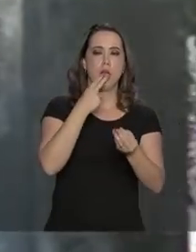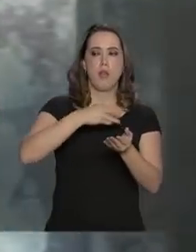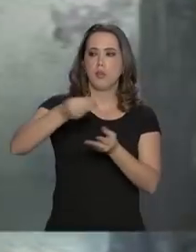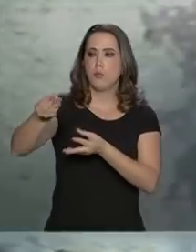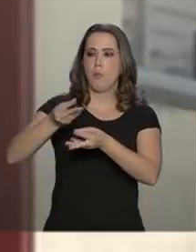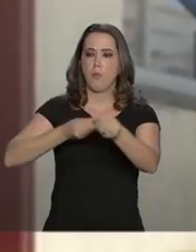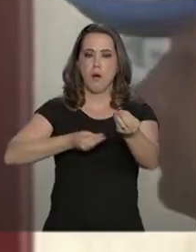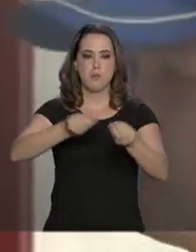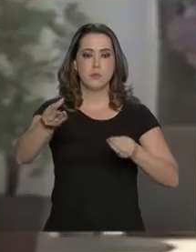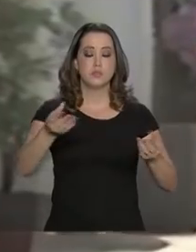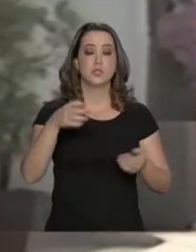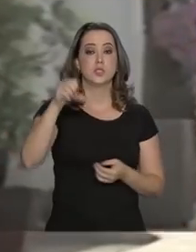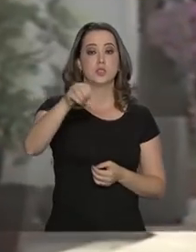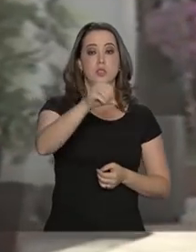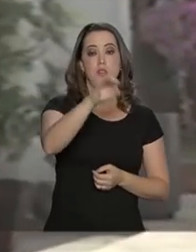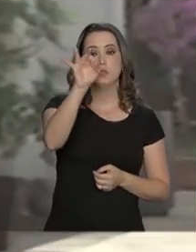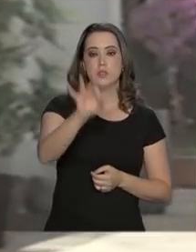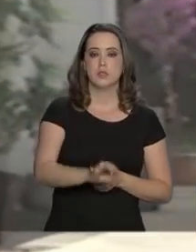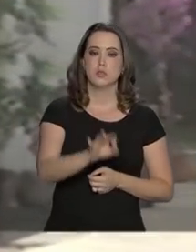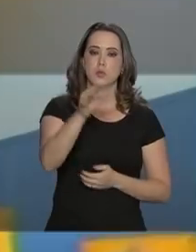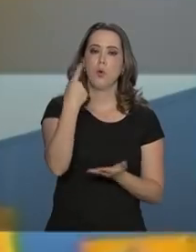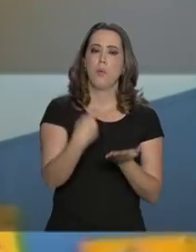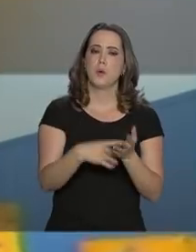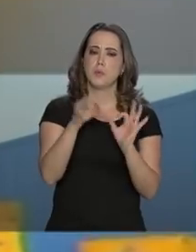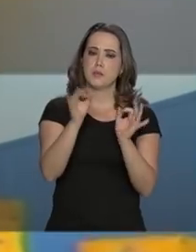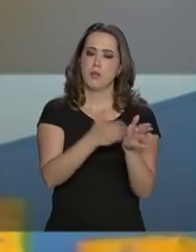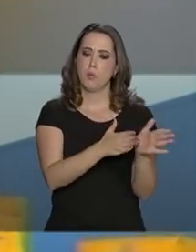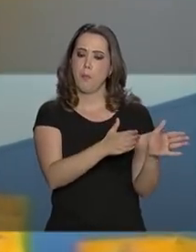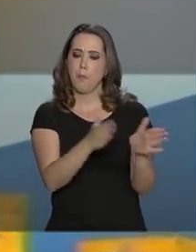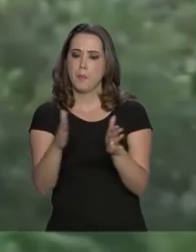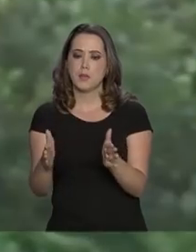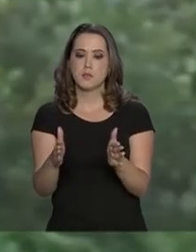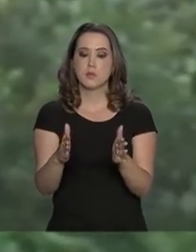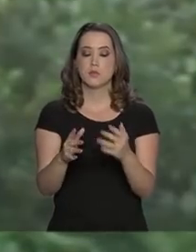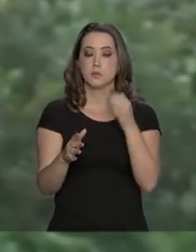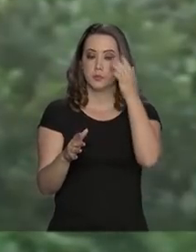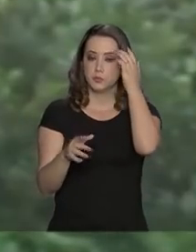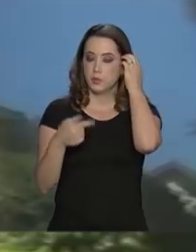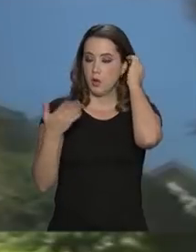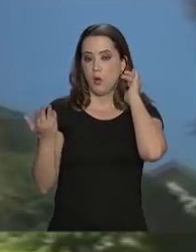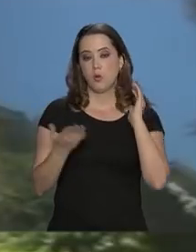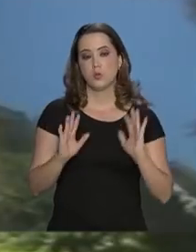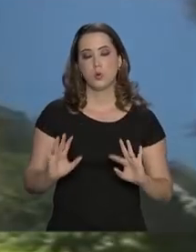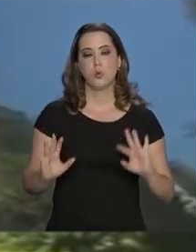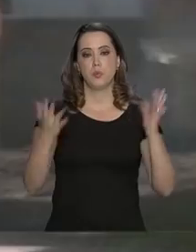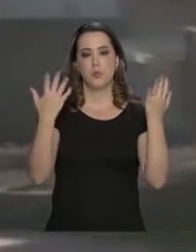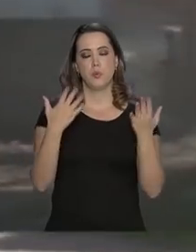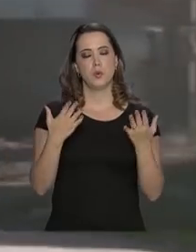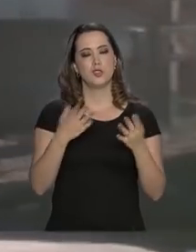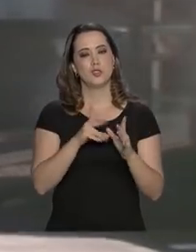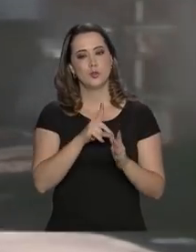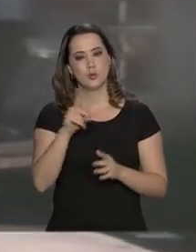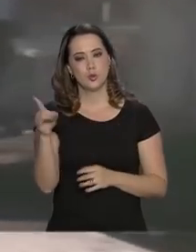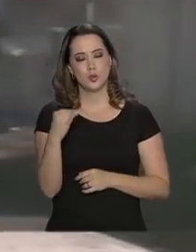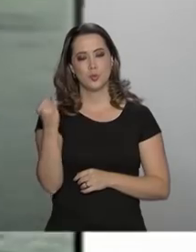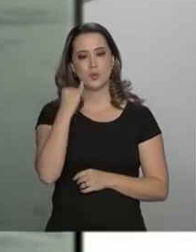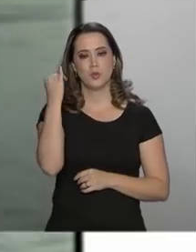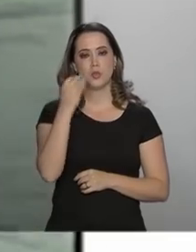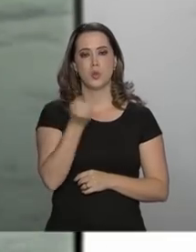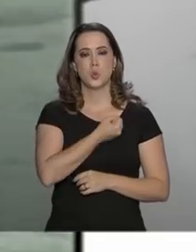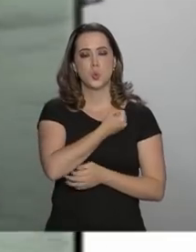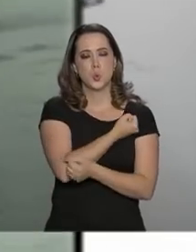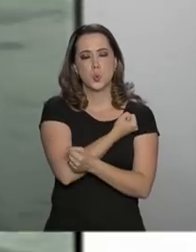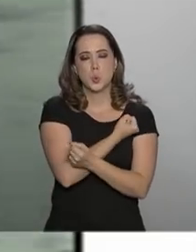99% de cumprimento de prazo. Na comemoração do aniversário, os Correios ostentam números